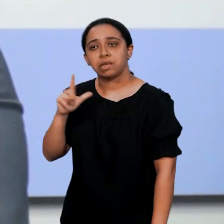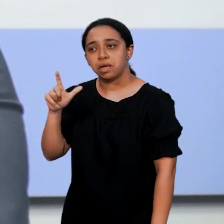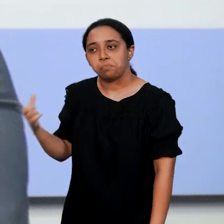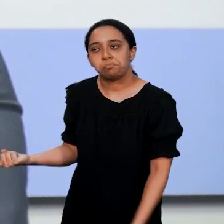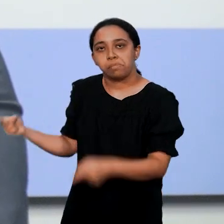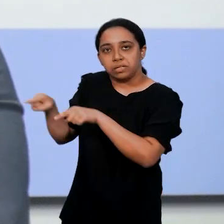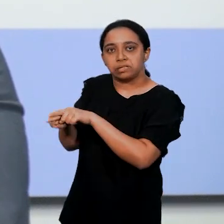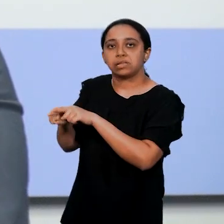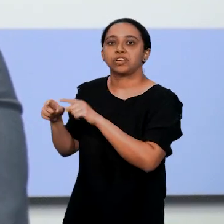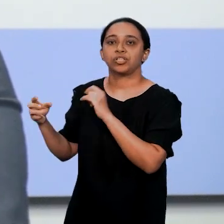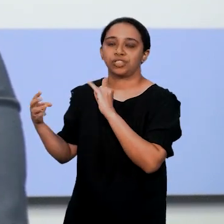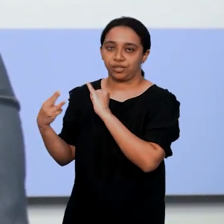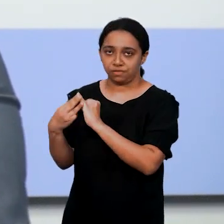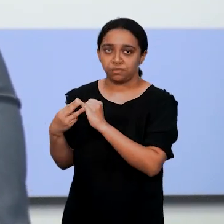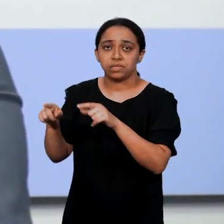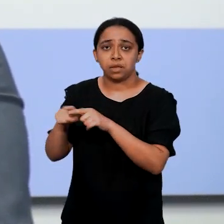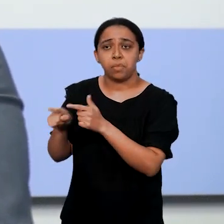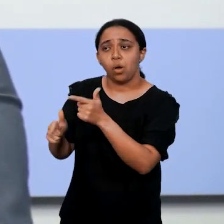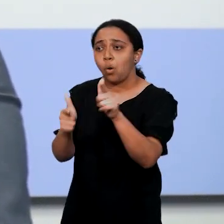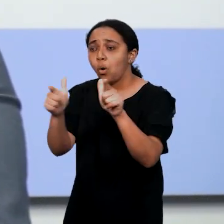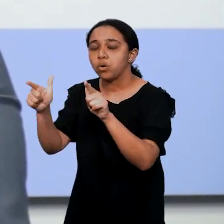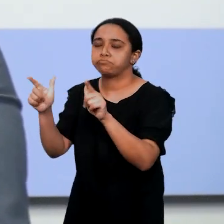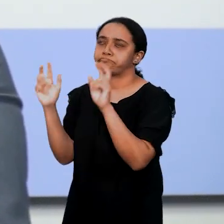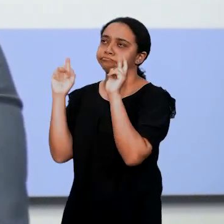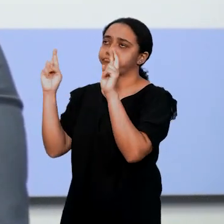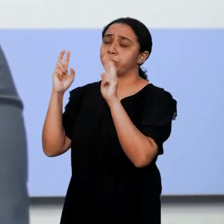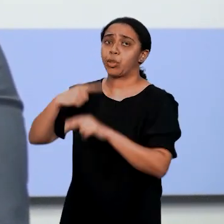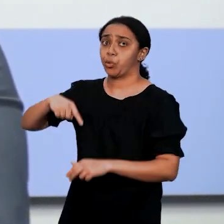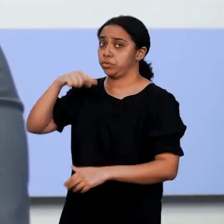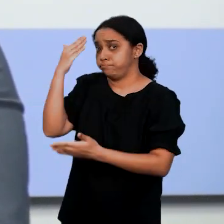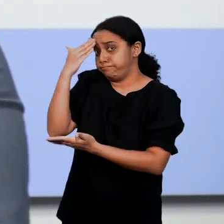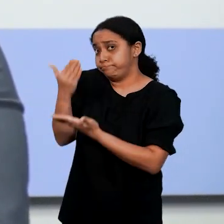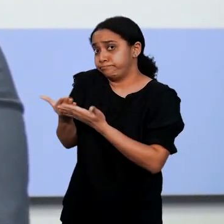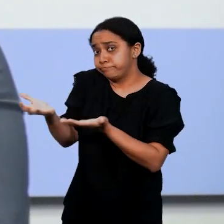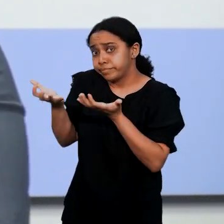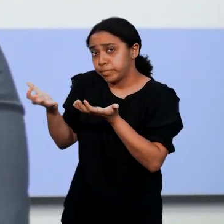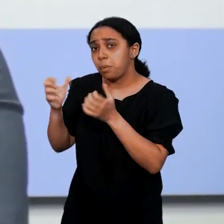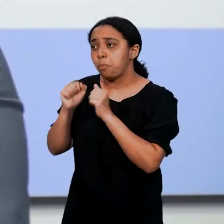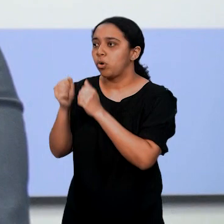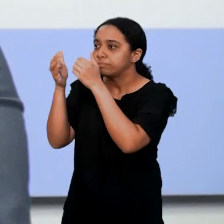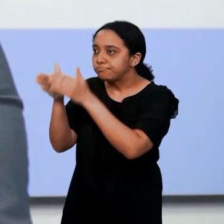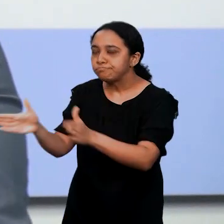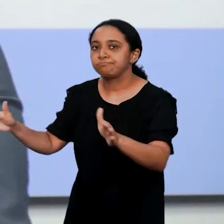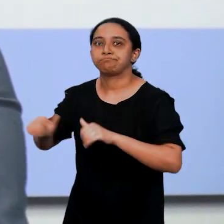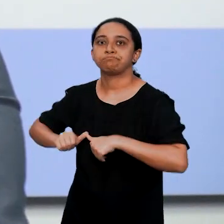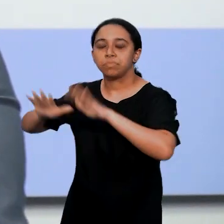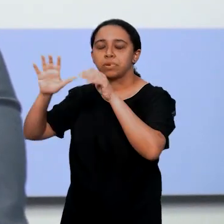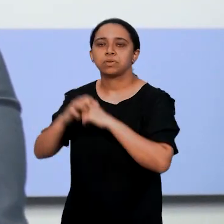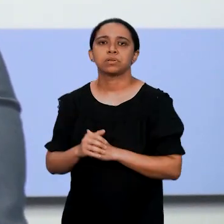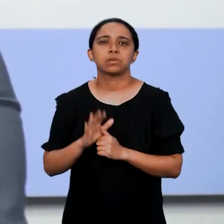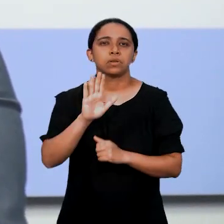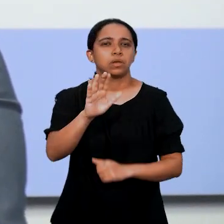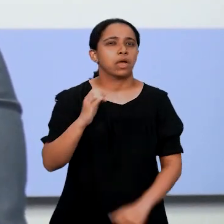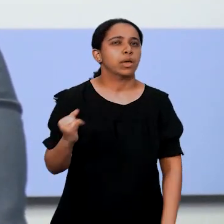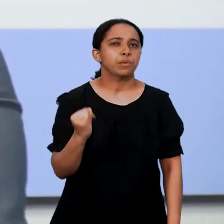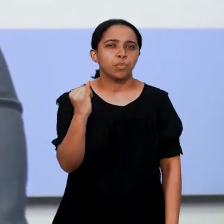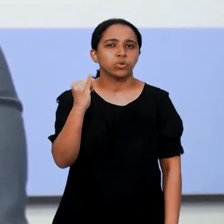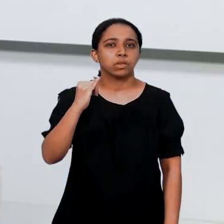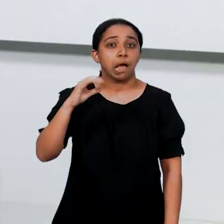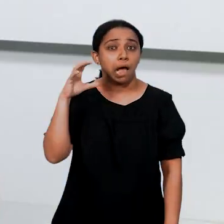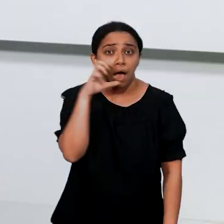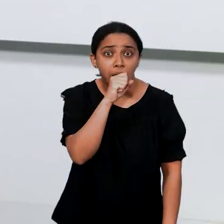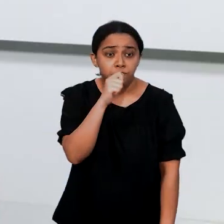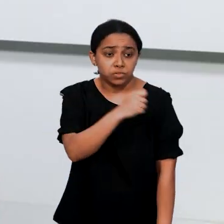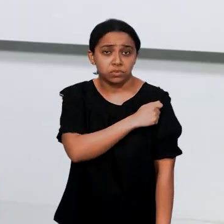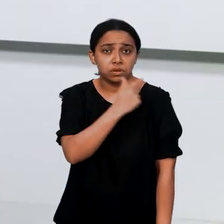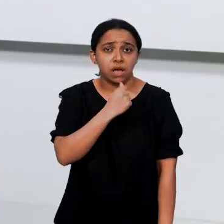da Alemanha, que tem parceria também com o Instituto Federal e outras que eu espero, nós esperamos, que possam se abrir ainda. A